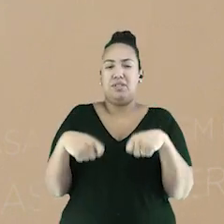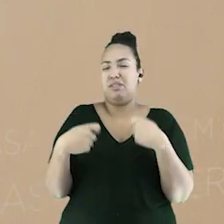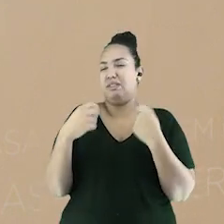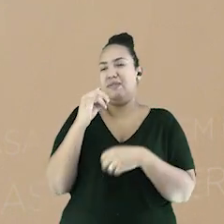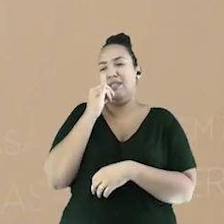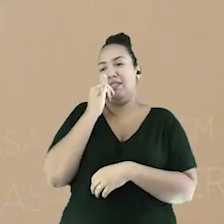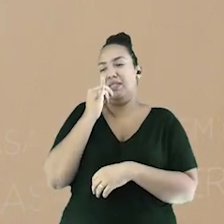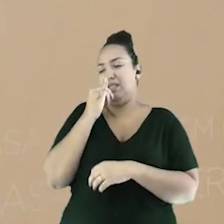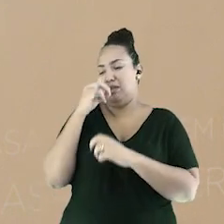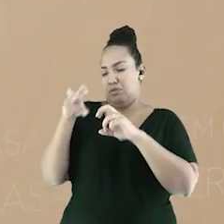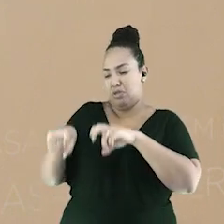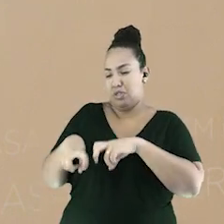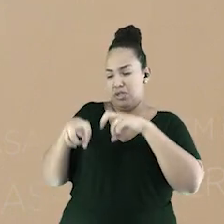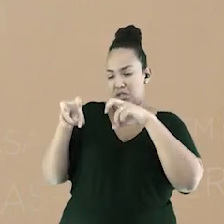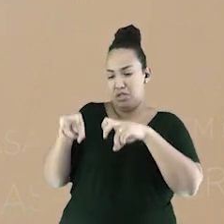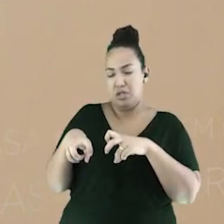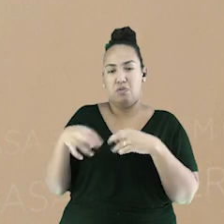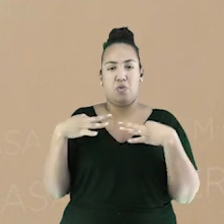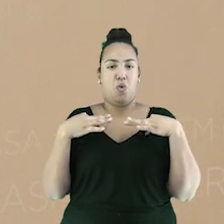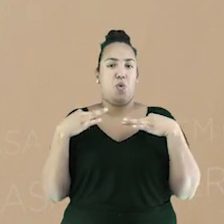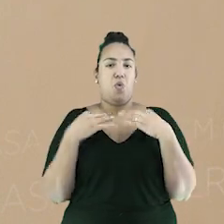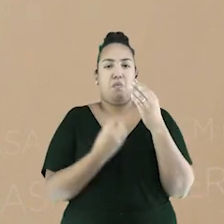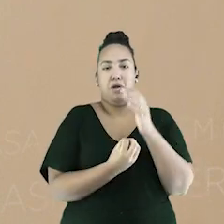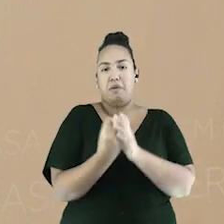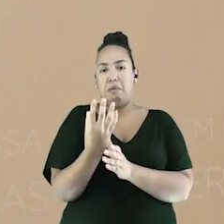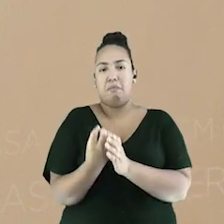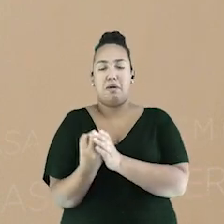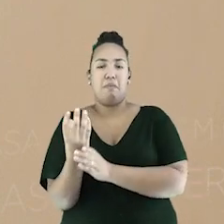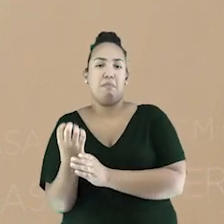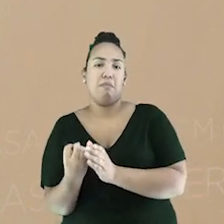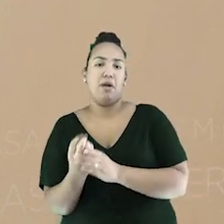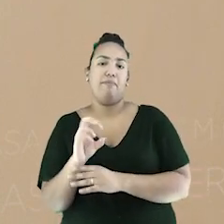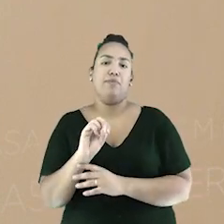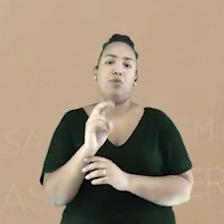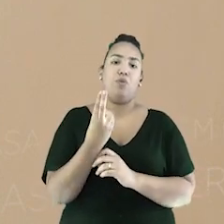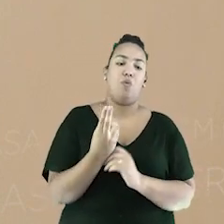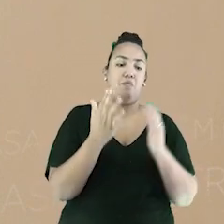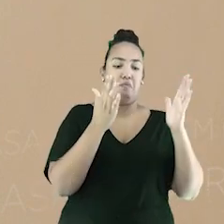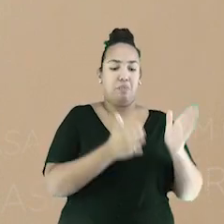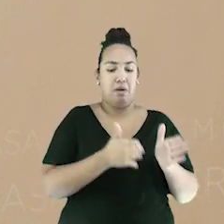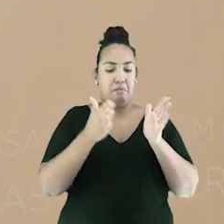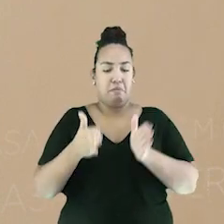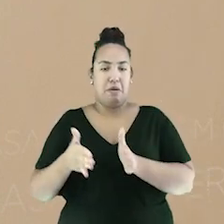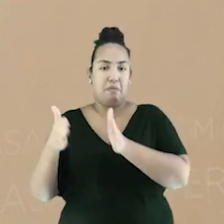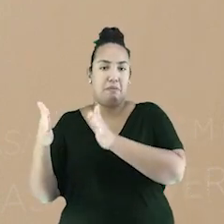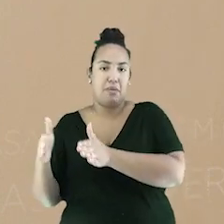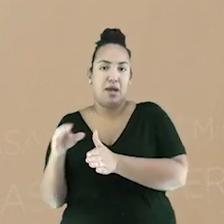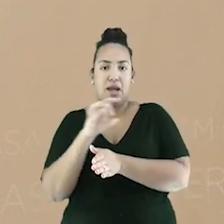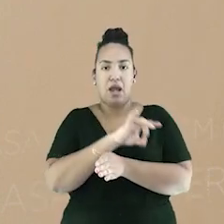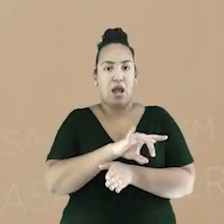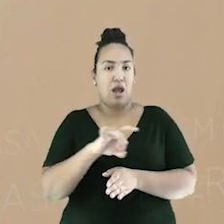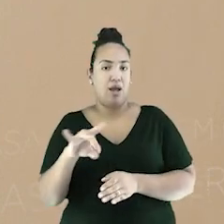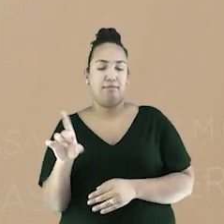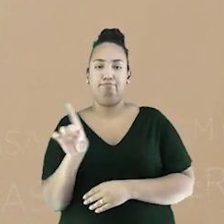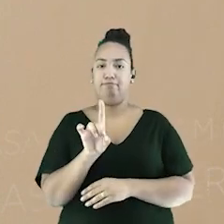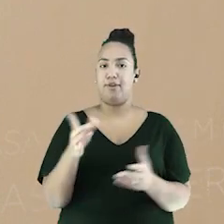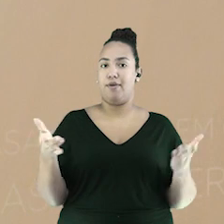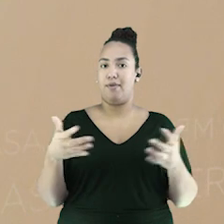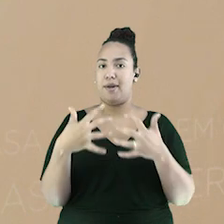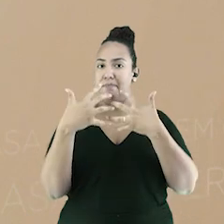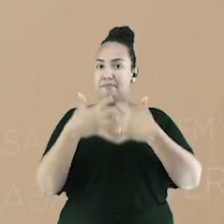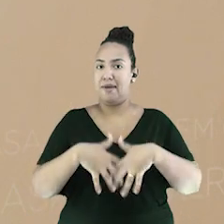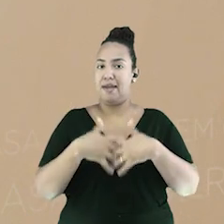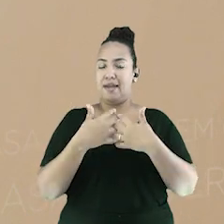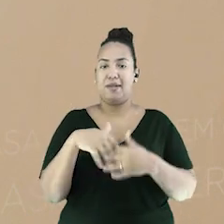com o surgimento das máquinas era em massa, em grande quantidade. Aquele modelo de produção artesanal, de